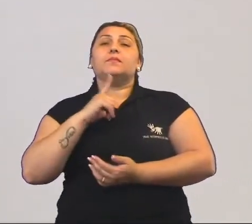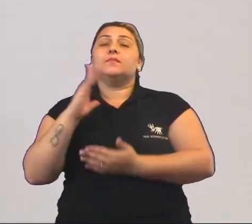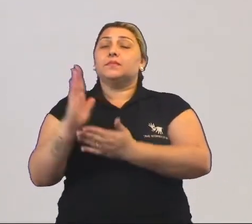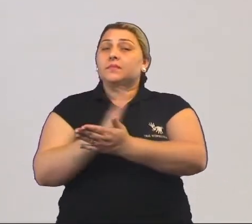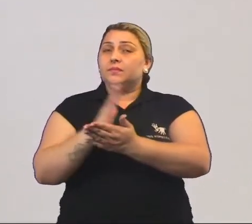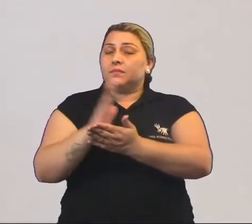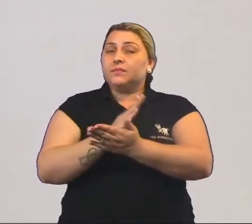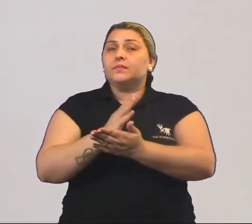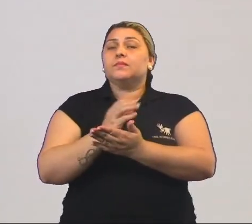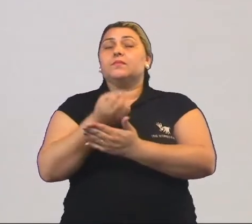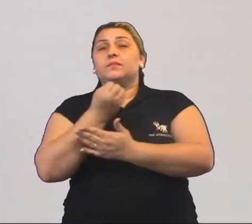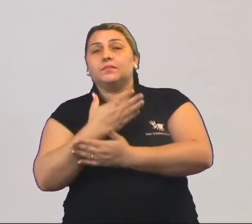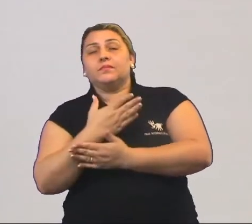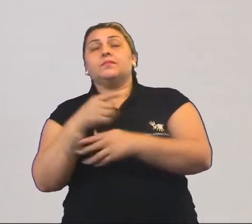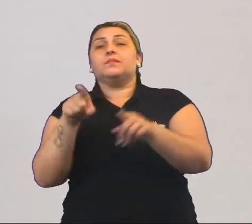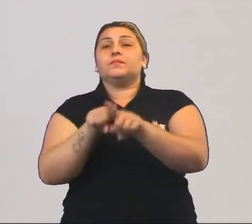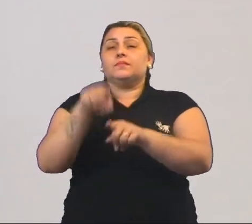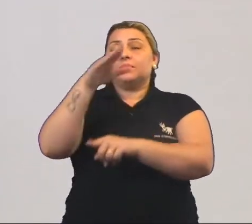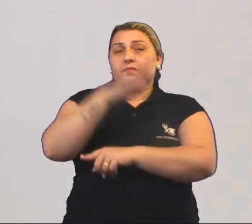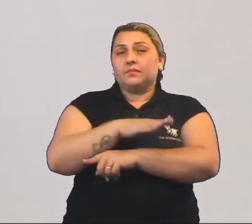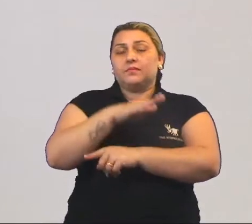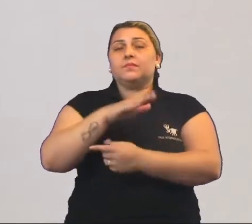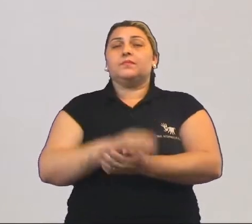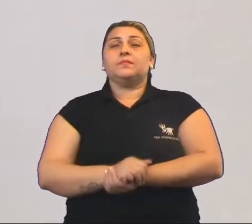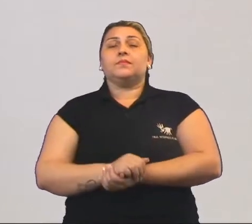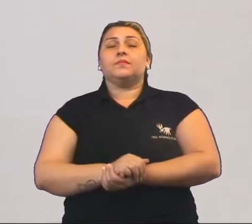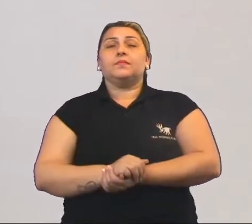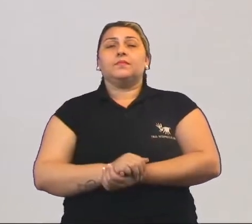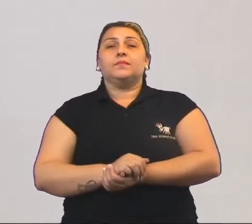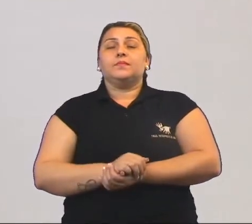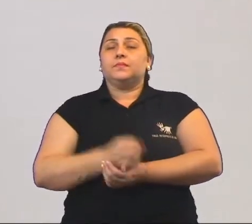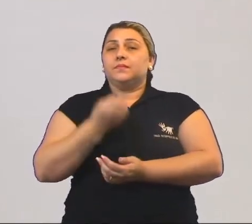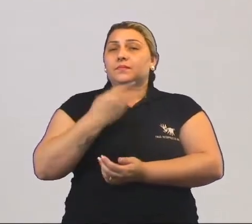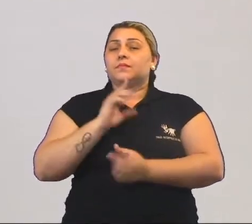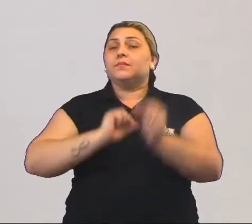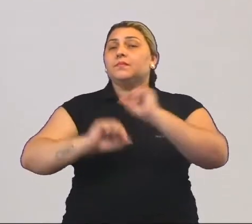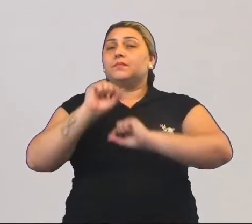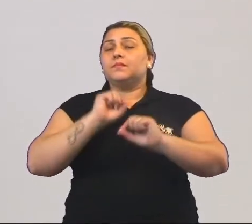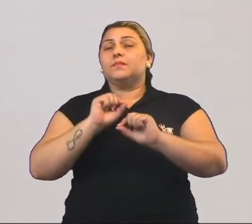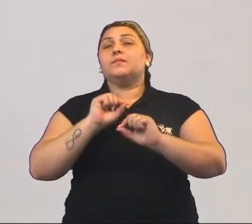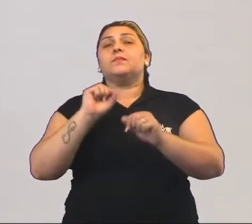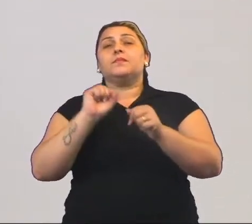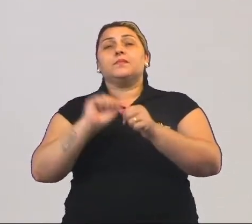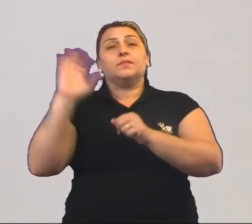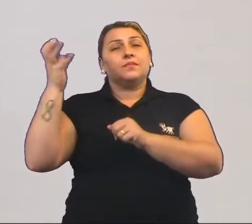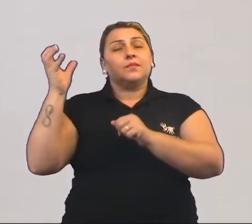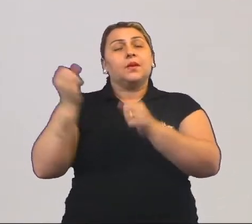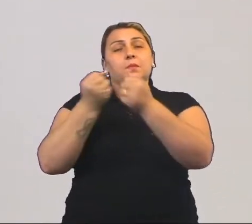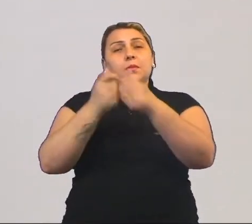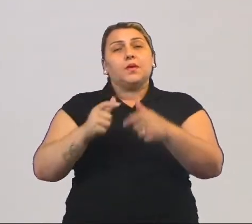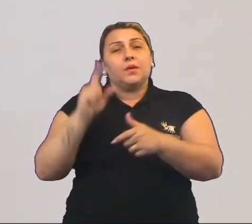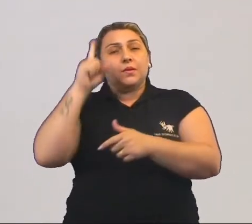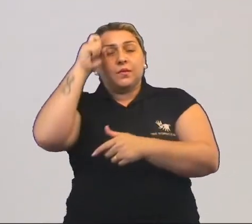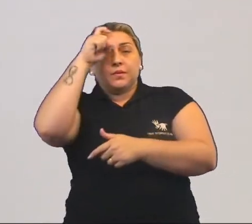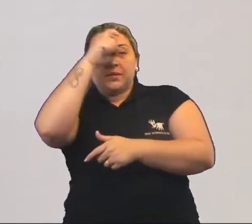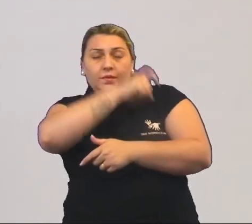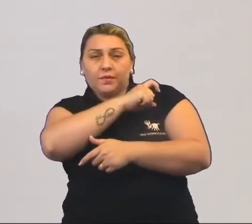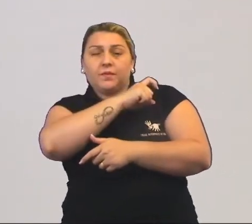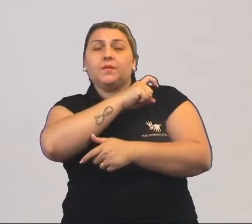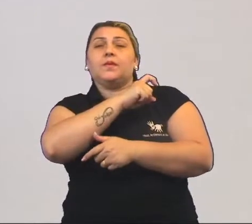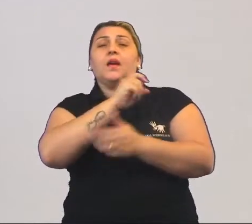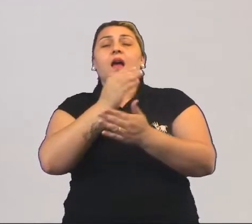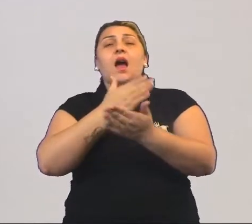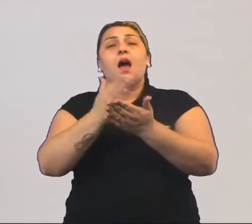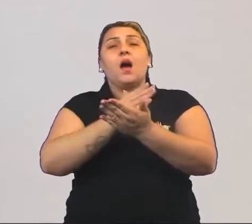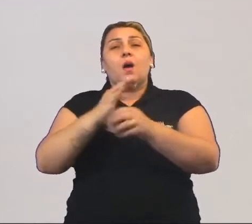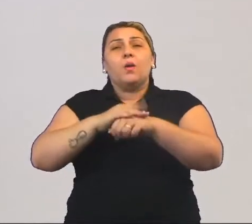desvantagens. As vantagens que tinham eram, a vantagem principalmente, como era um clima mais seco, dificultava a proliferação de algumas